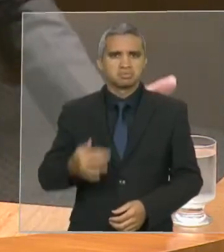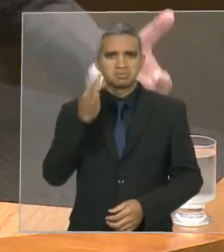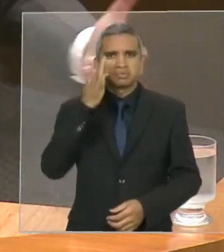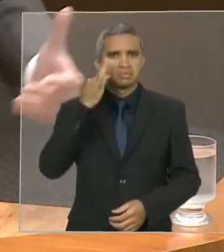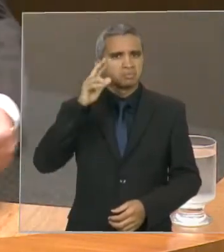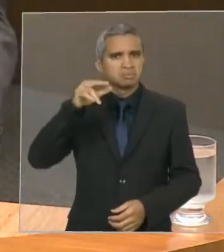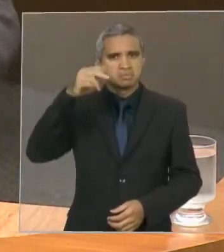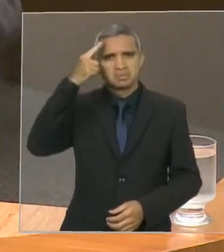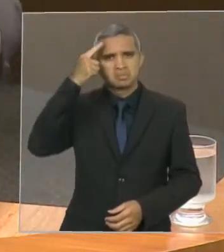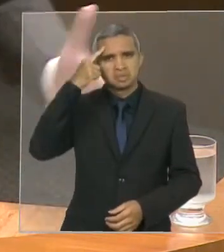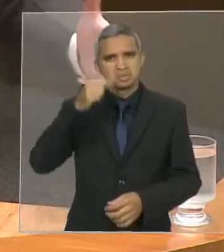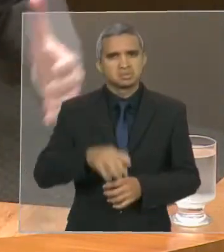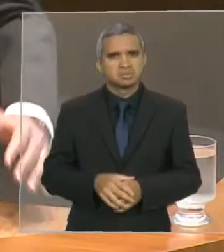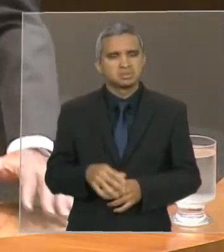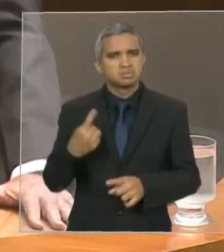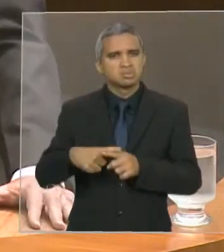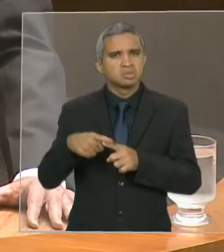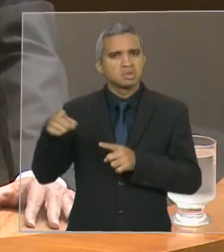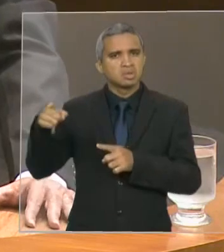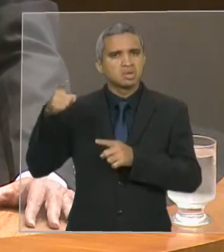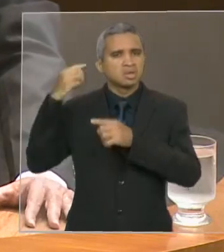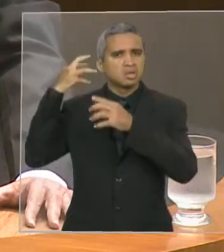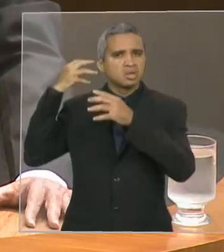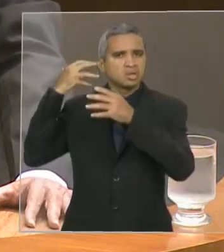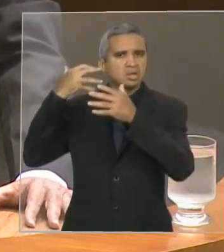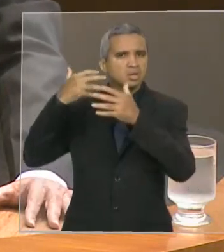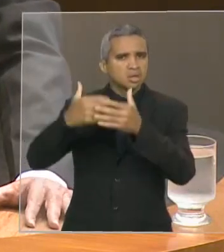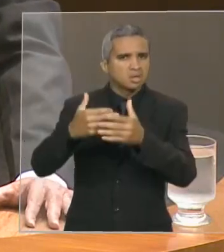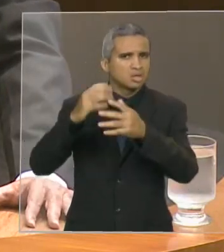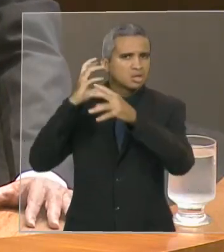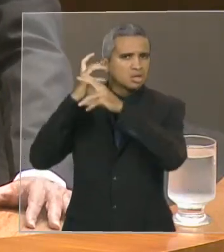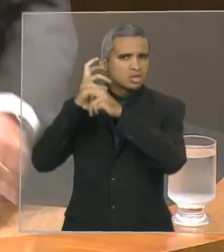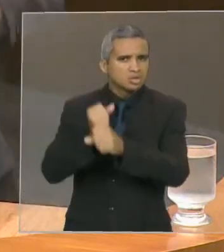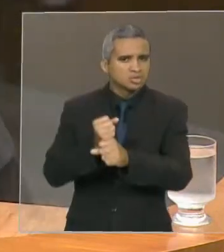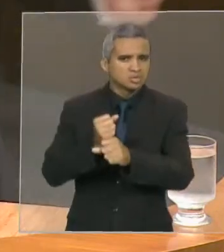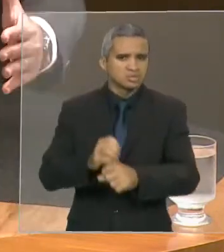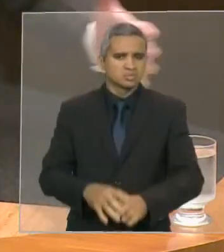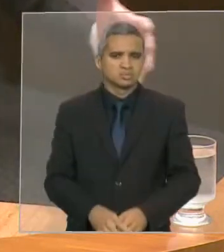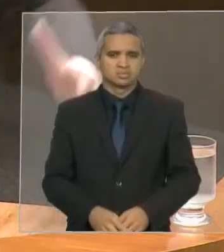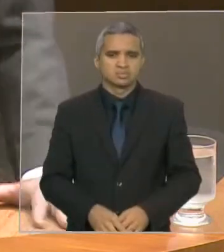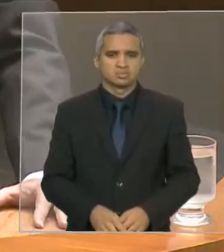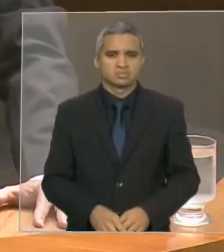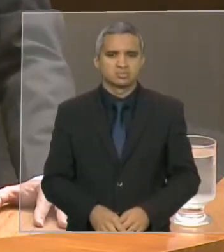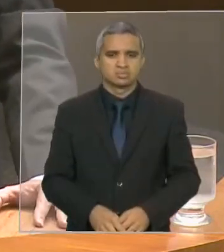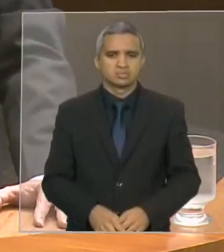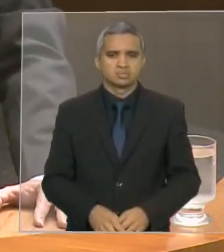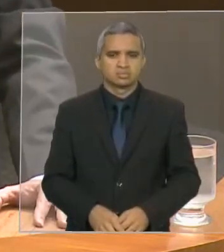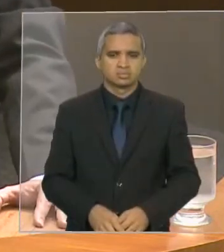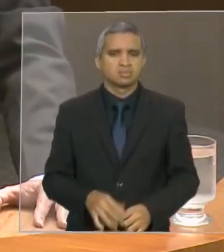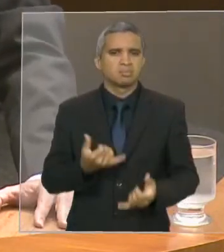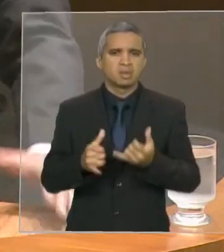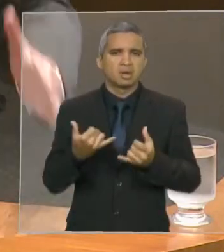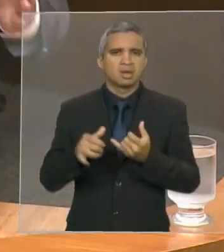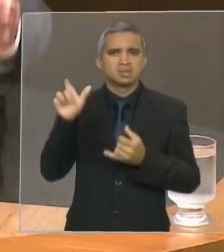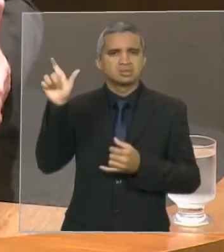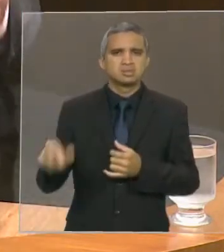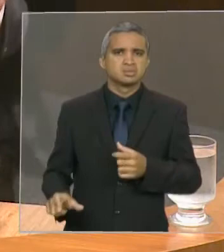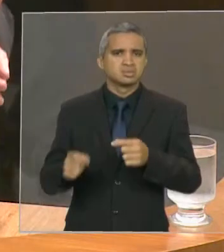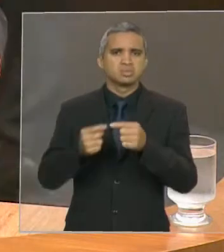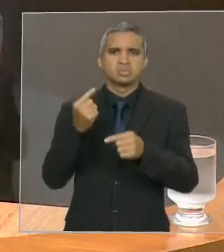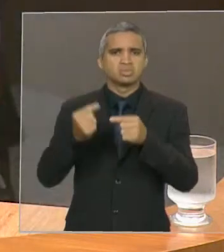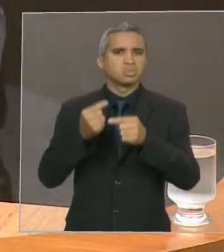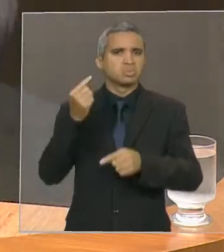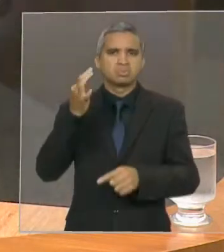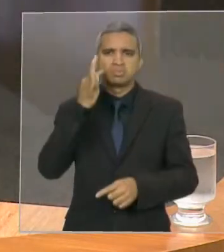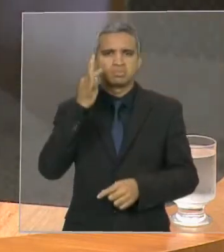história, por a igreja do atual governo. não é o perfil, mas assume o